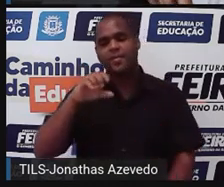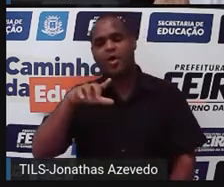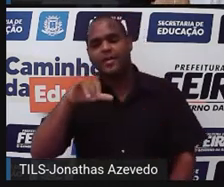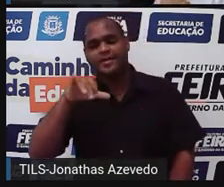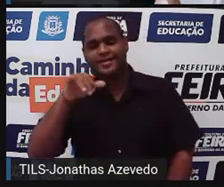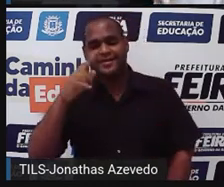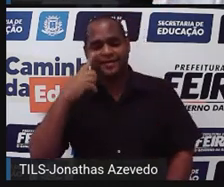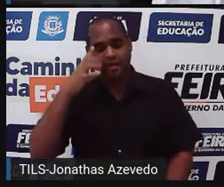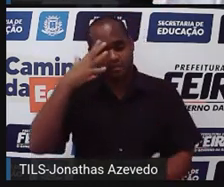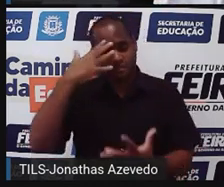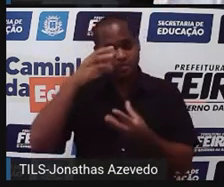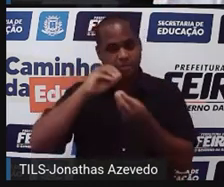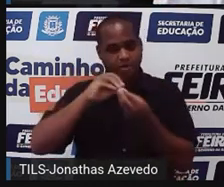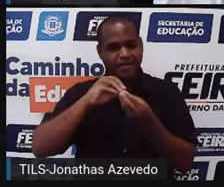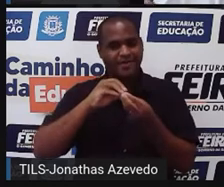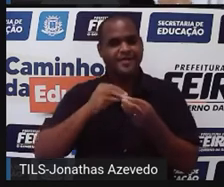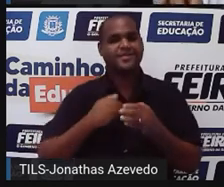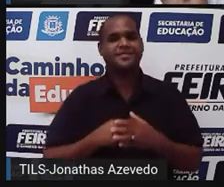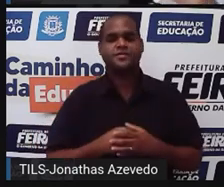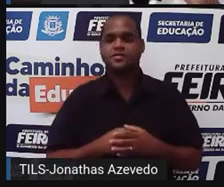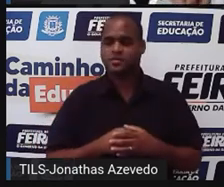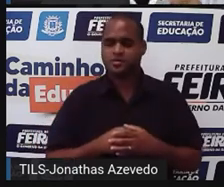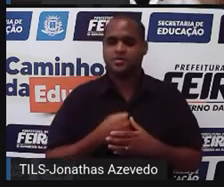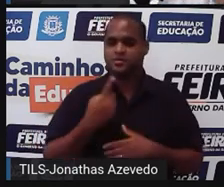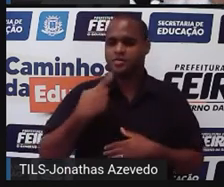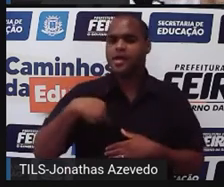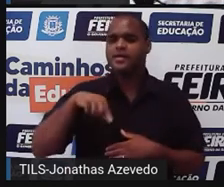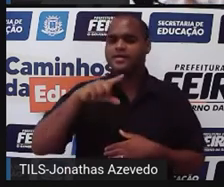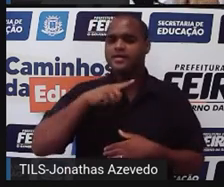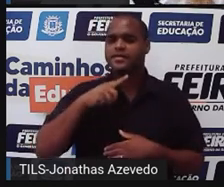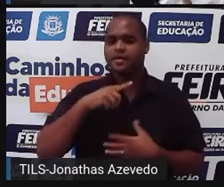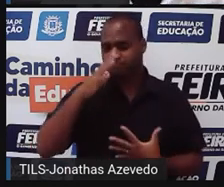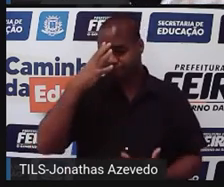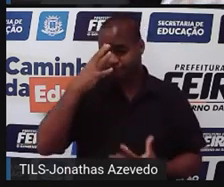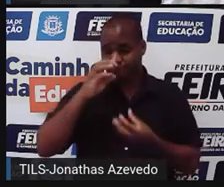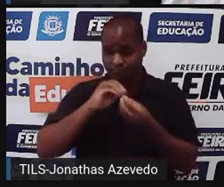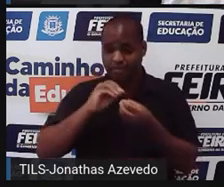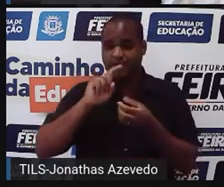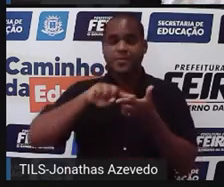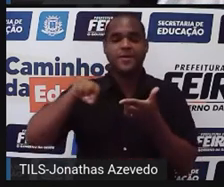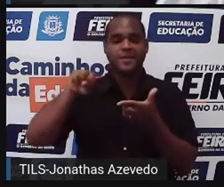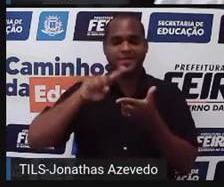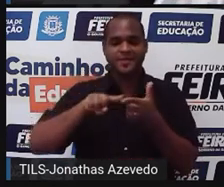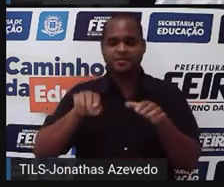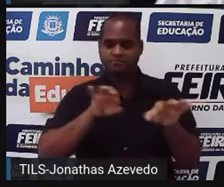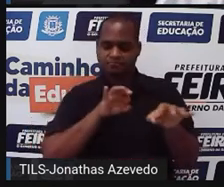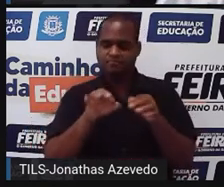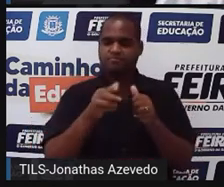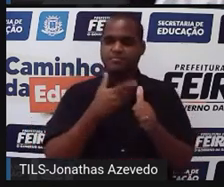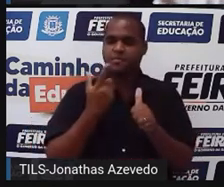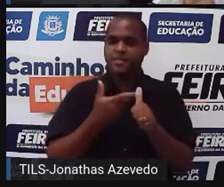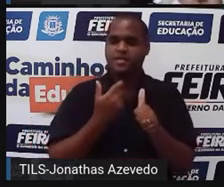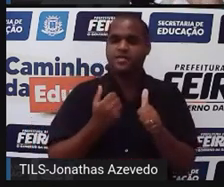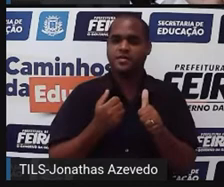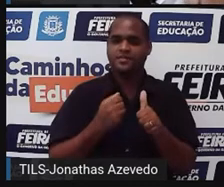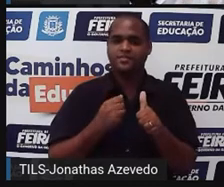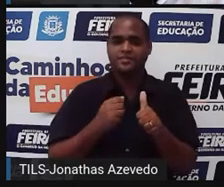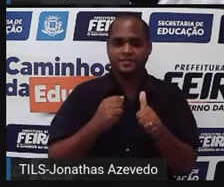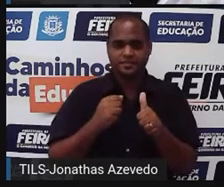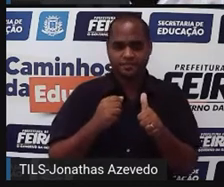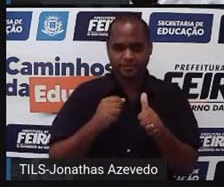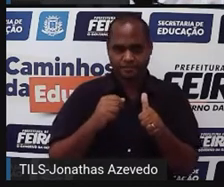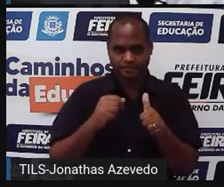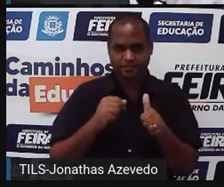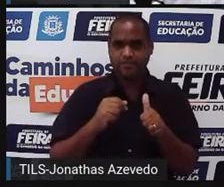compreensão. É a gente entender o problema. É a primeira fase. Tá bom? E para a gente